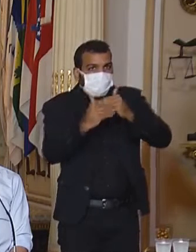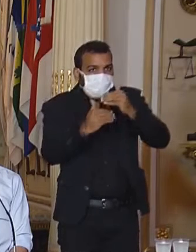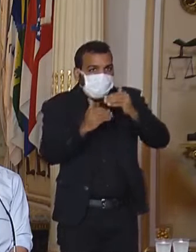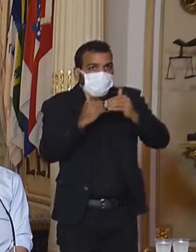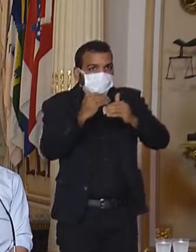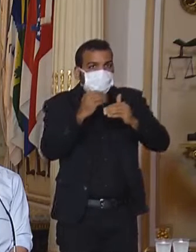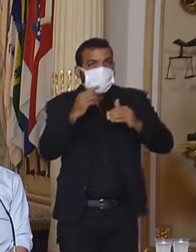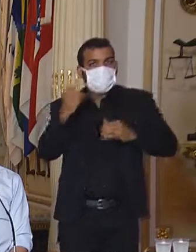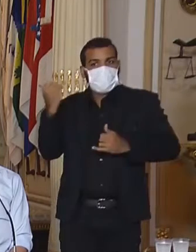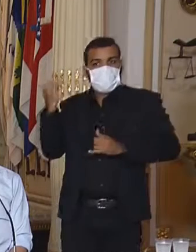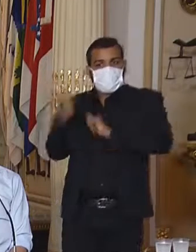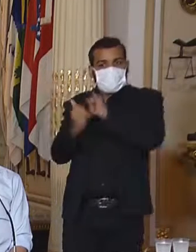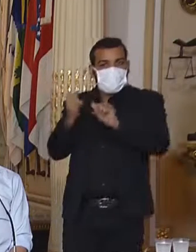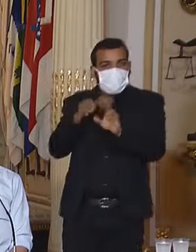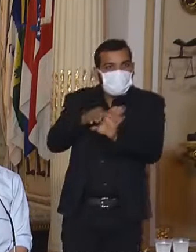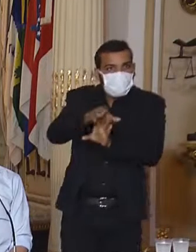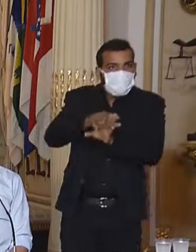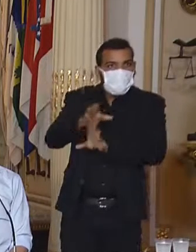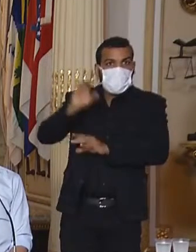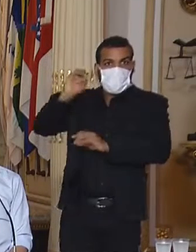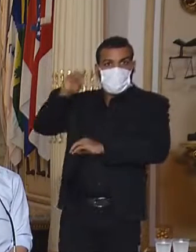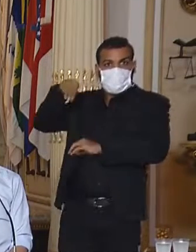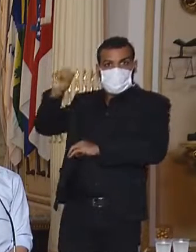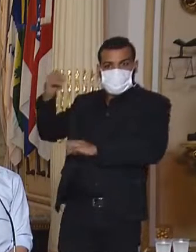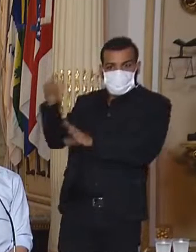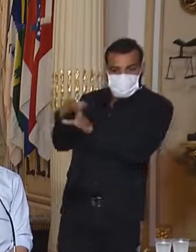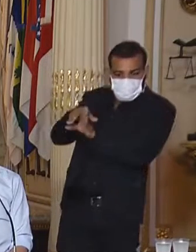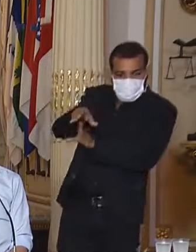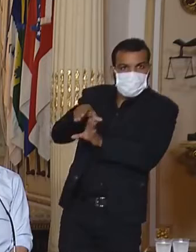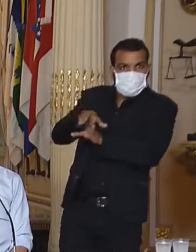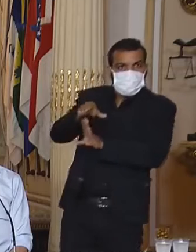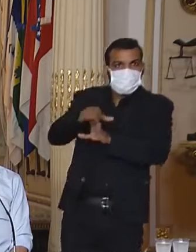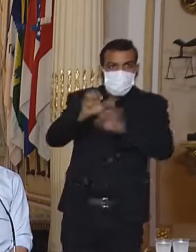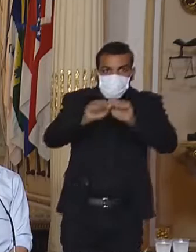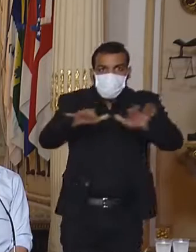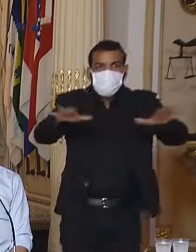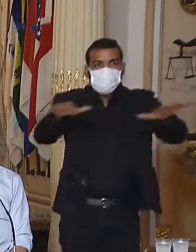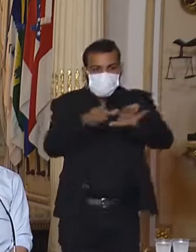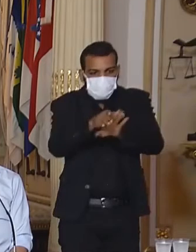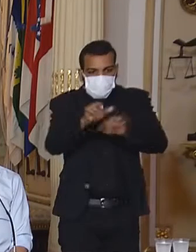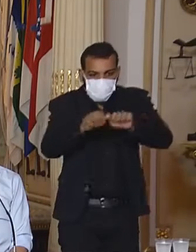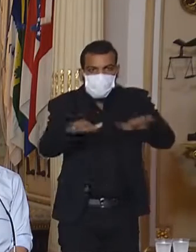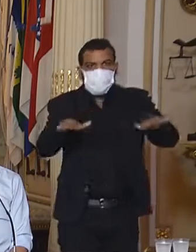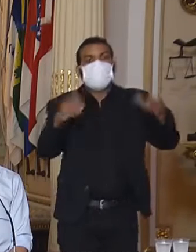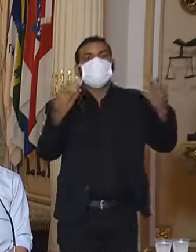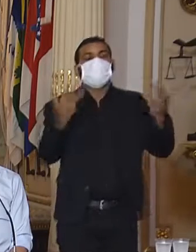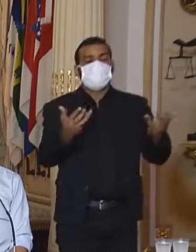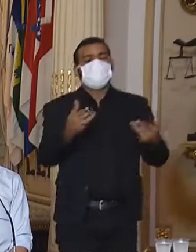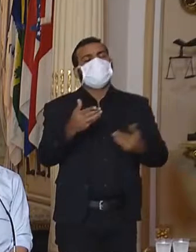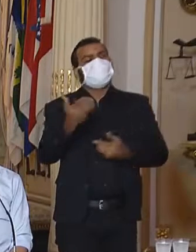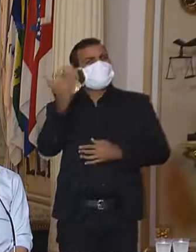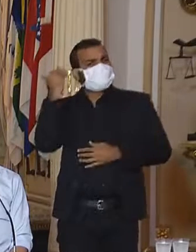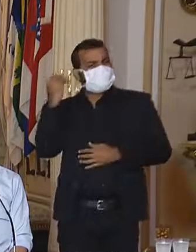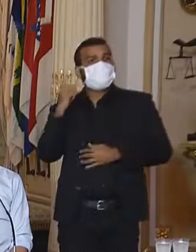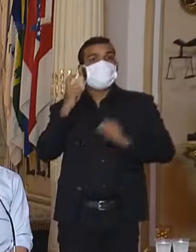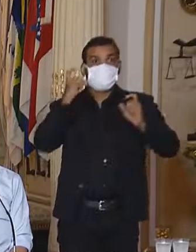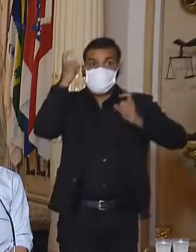orientações. Inicialmente, havia uma preocupação muito grande em relação a